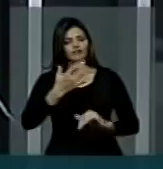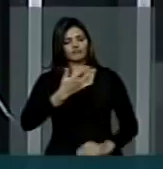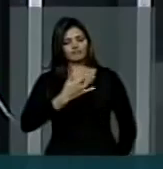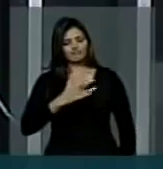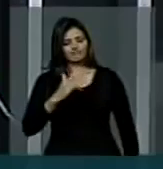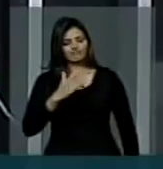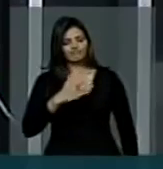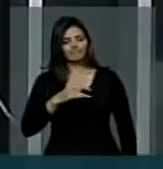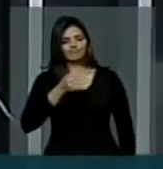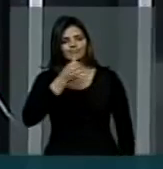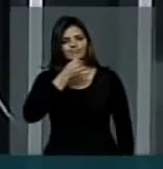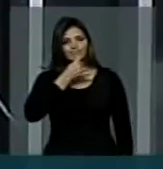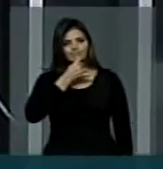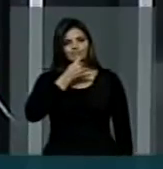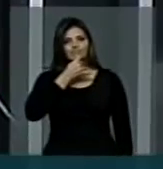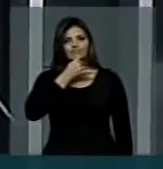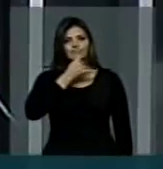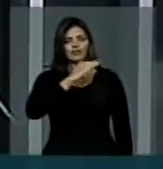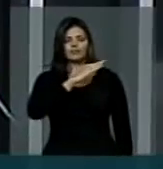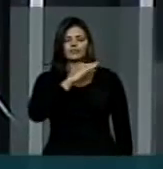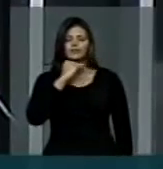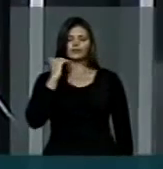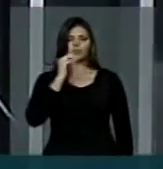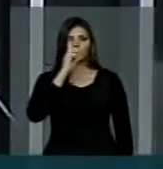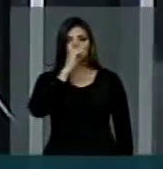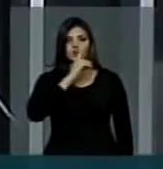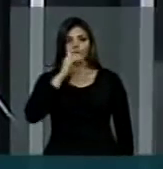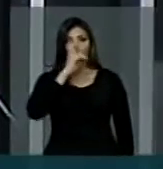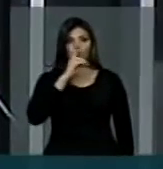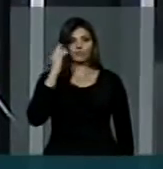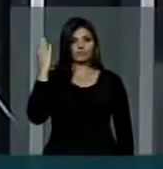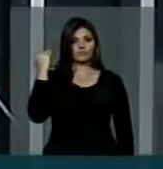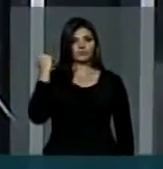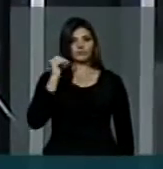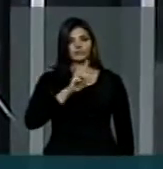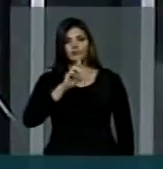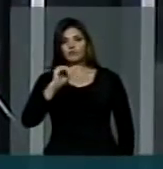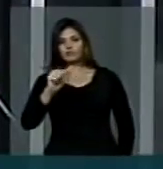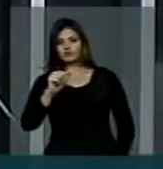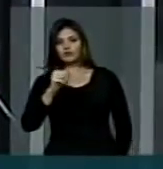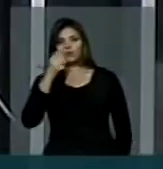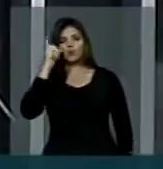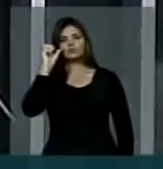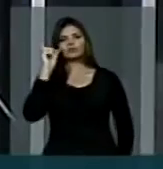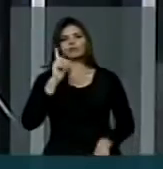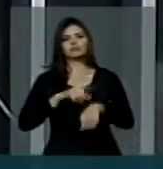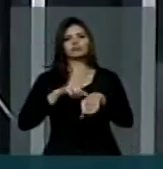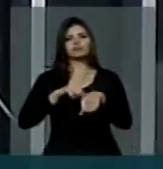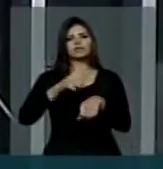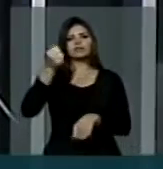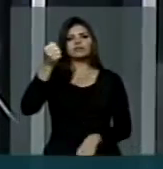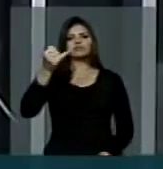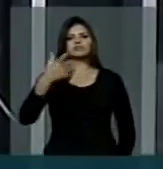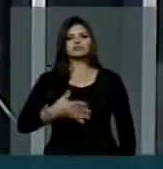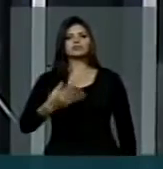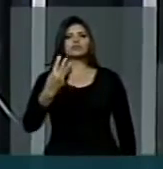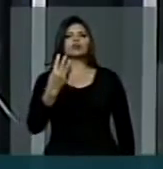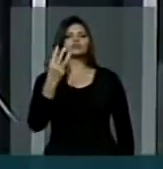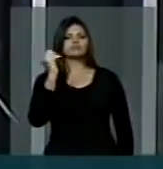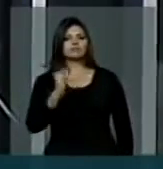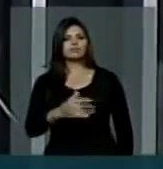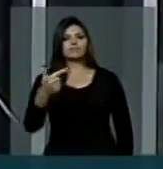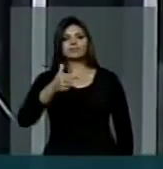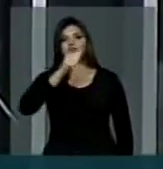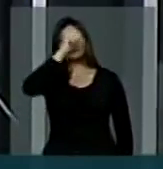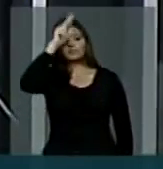também o falecimento no domingo, por volta das 3 horas da manhã, do vice-prefeito municipal